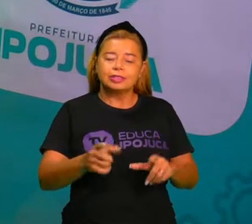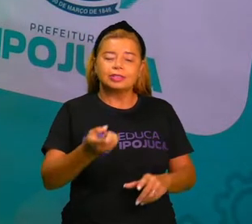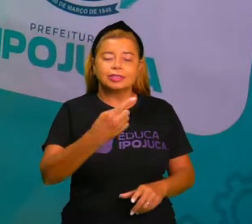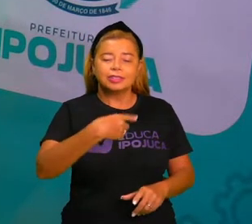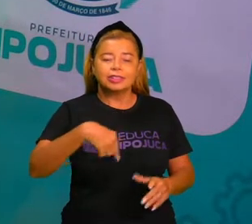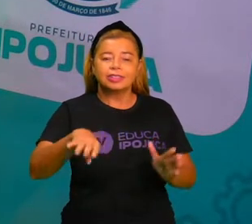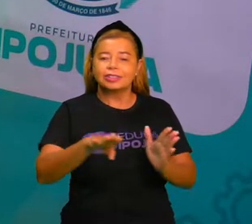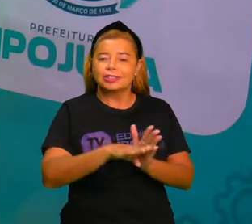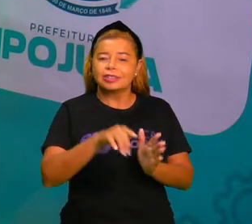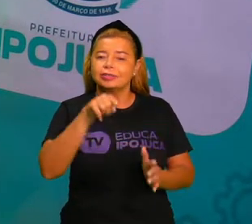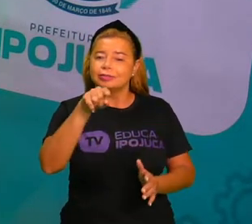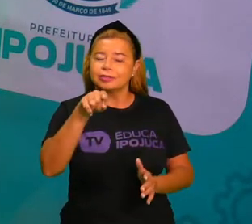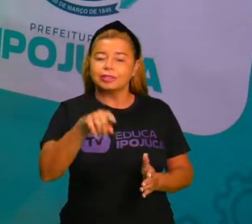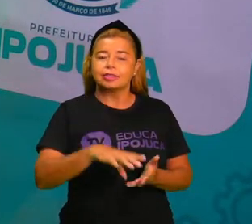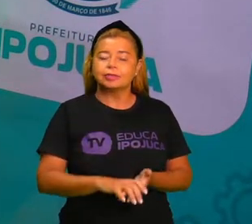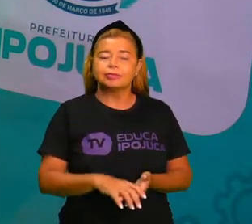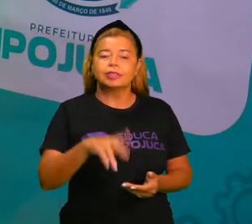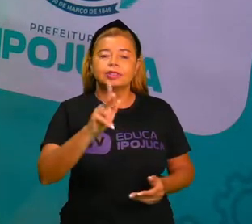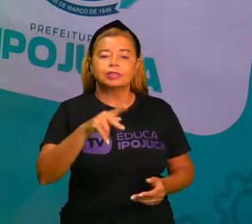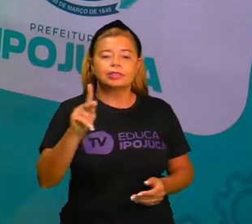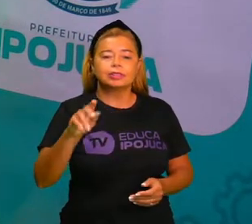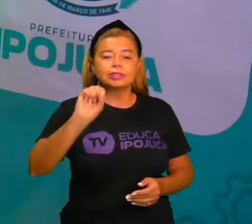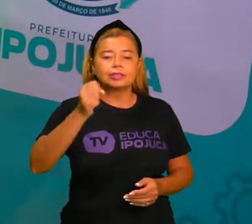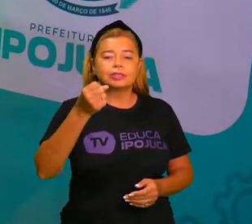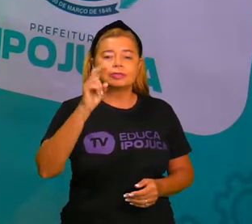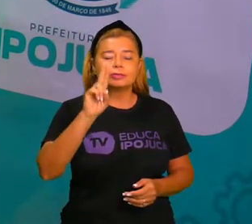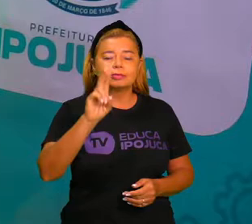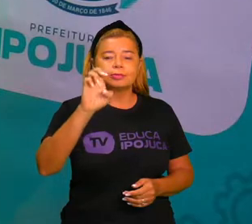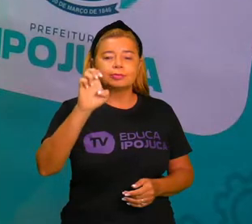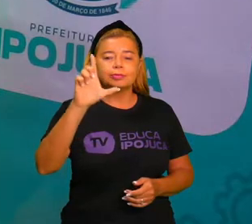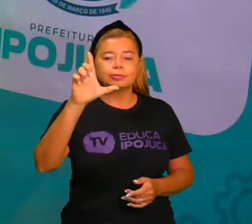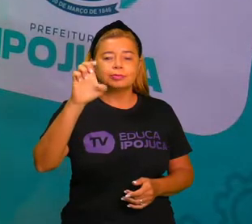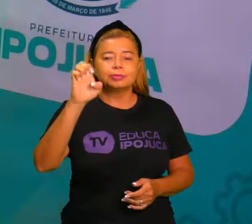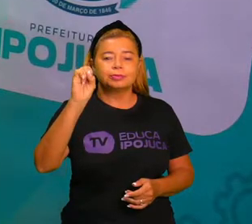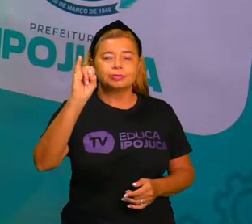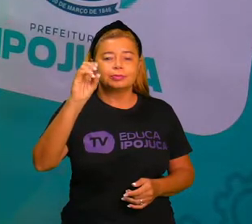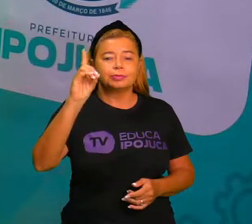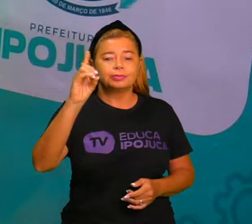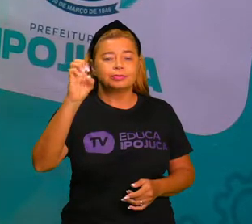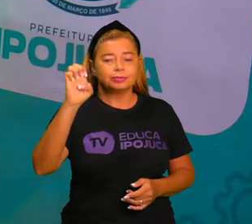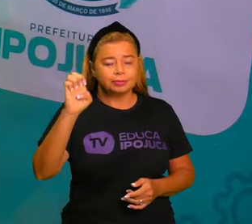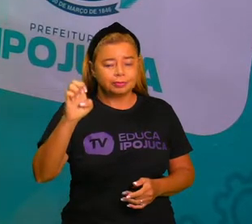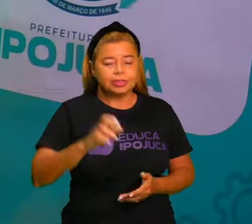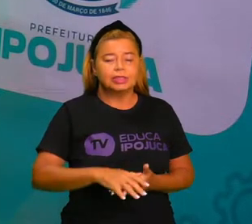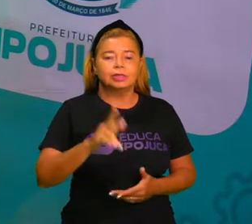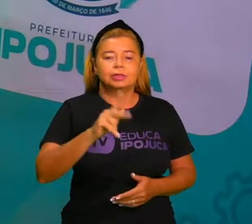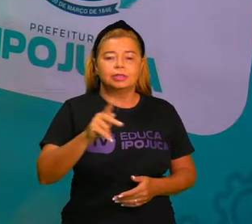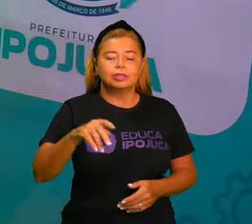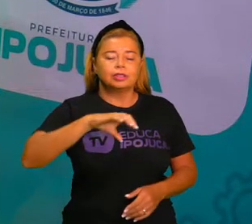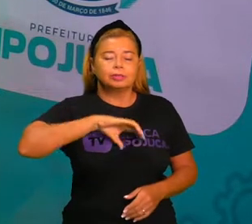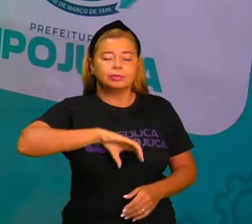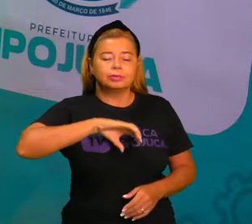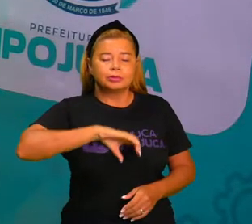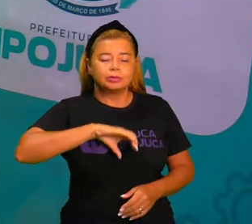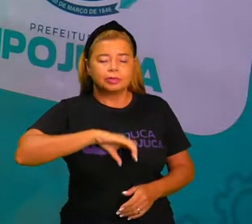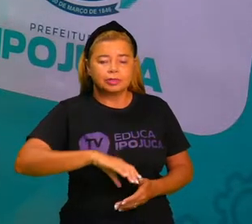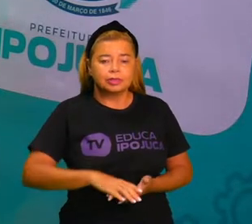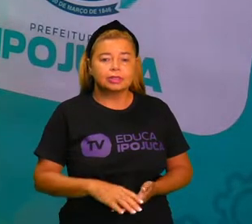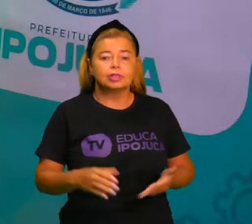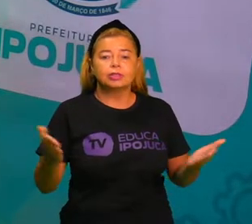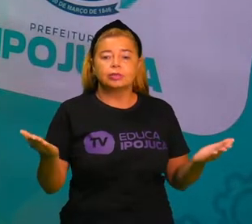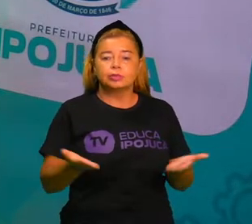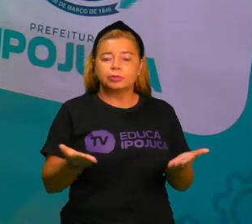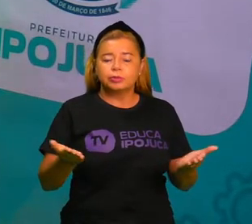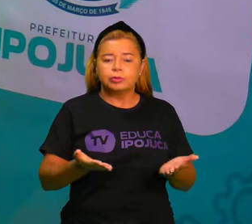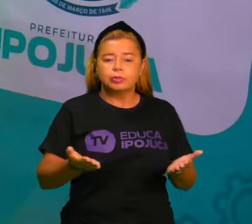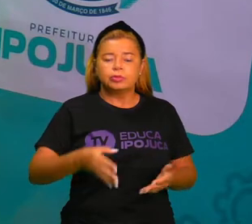Eu sou a professora Sueli de Severo. Convido vocês para a nossa aula de língua portuguesa e hoje nós iremos estudar a